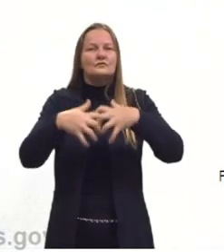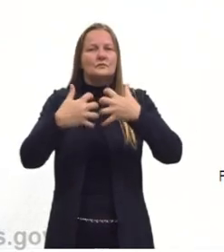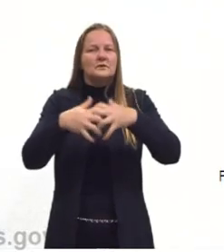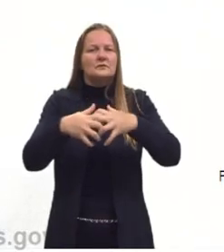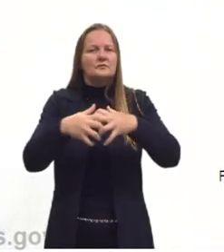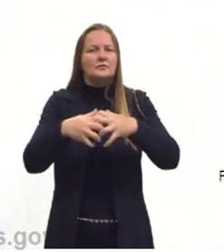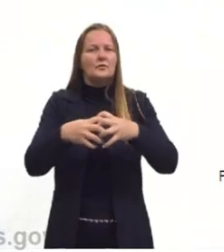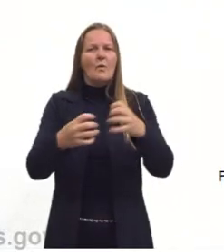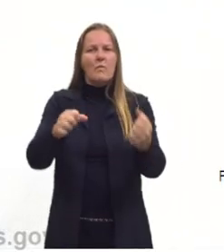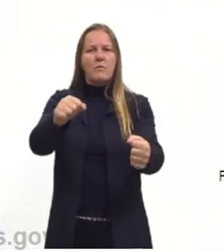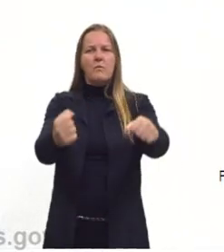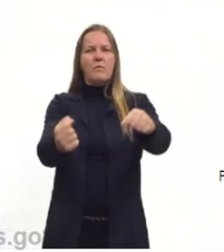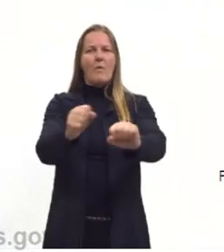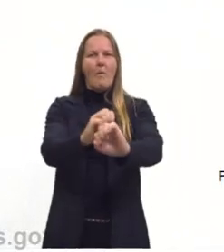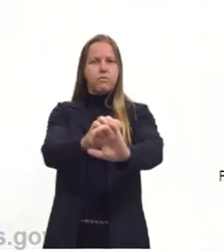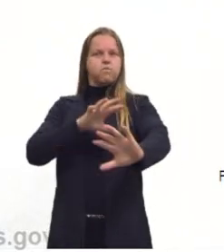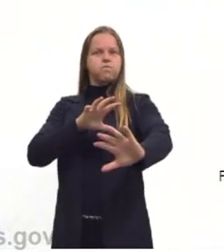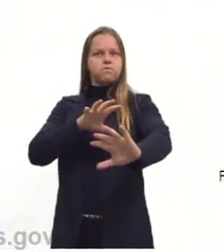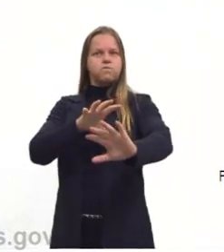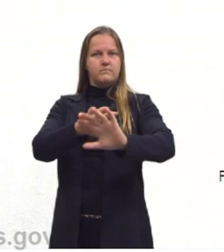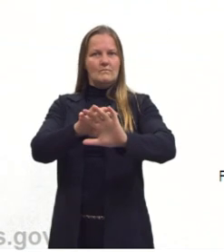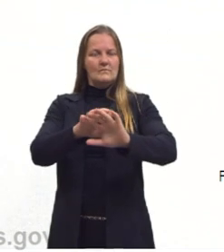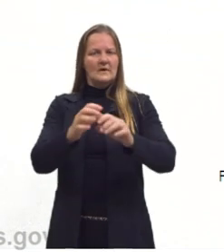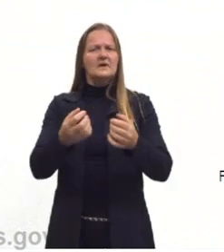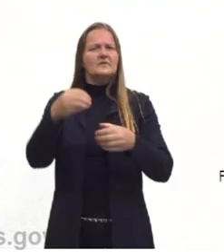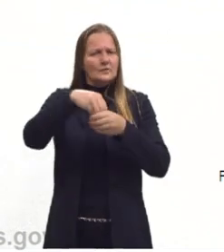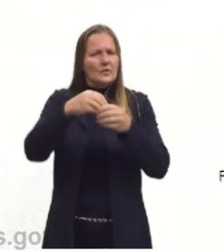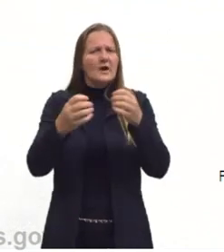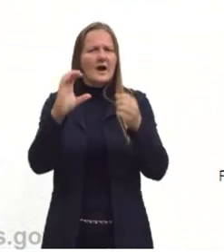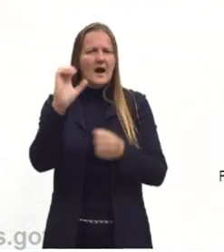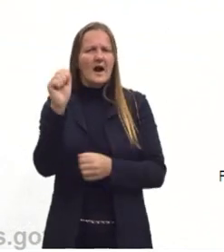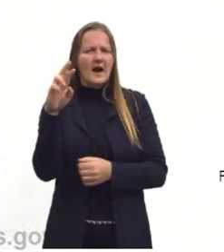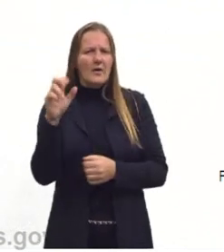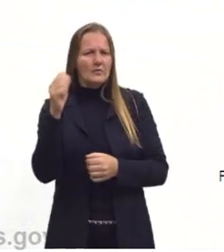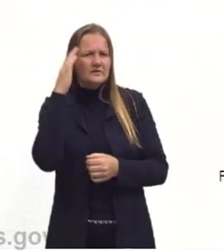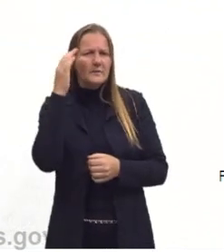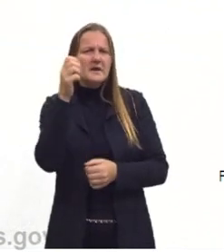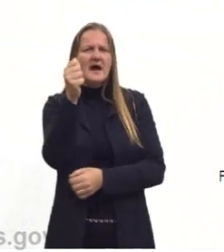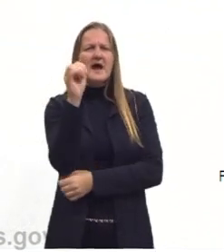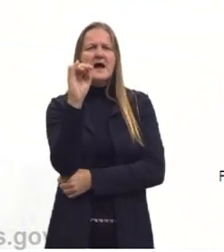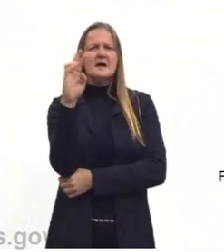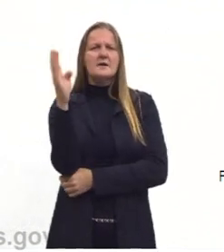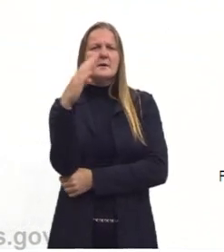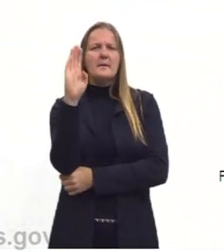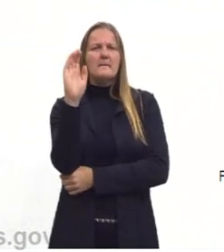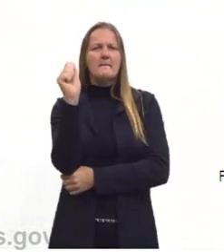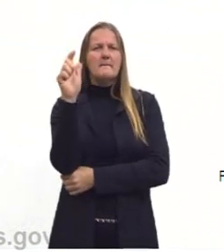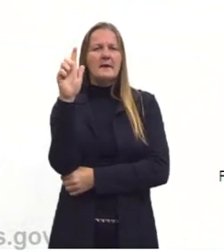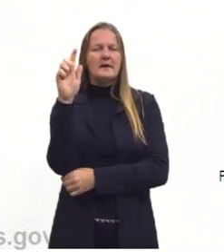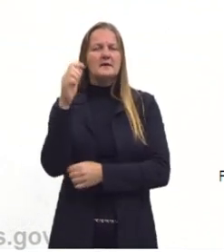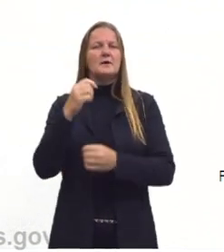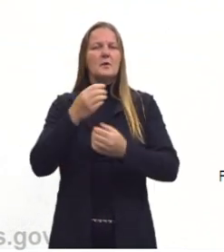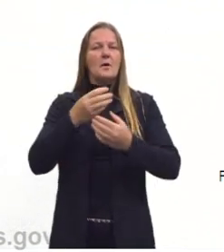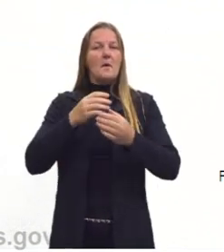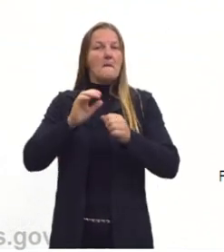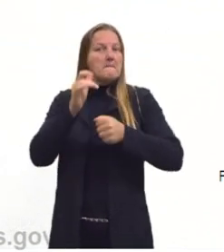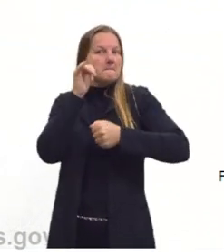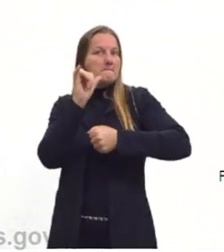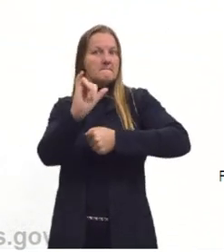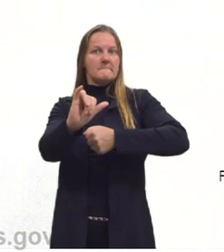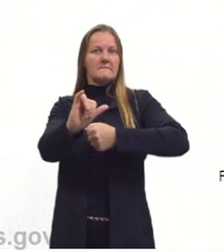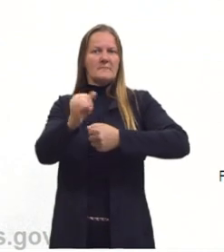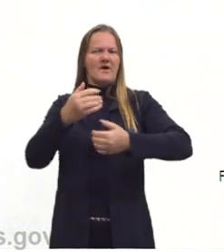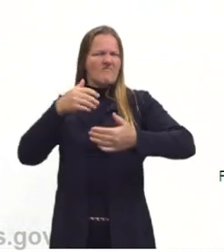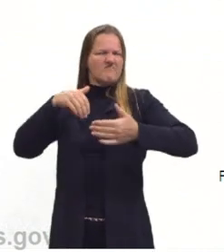dos airbags nos veículos? Airbags são aqueles dispositivos que servem para proteger o motorista e